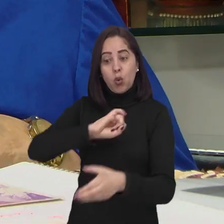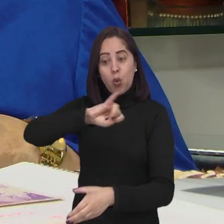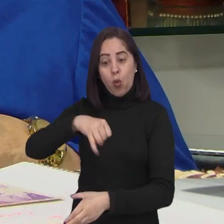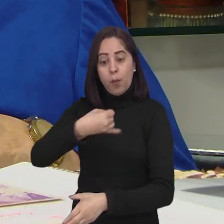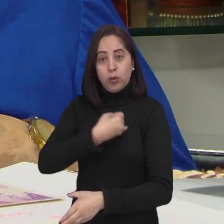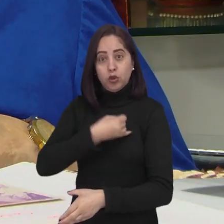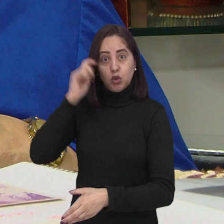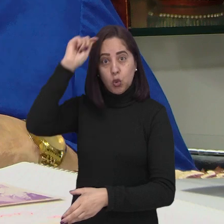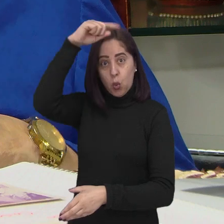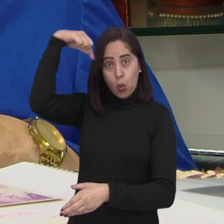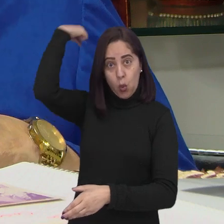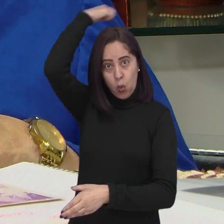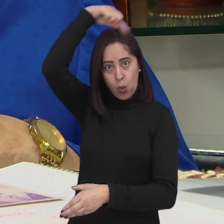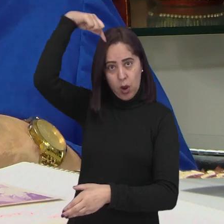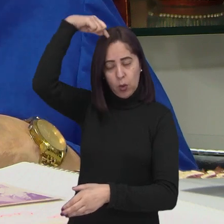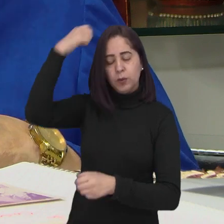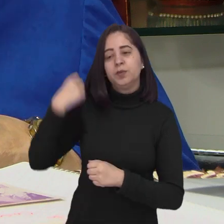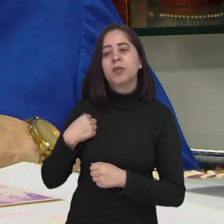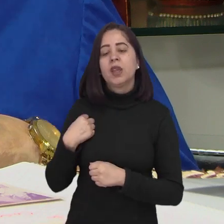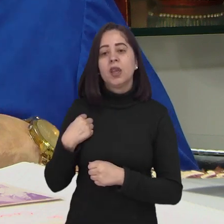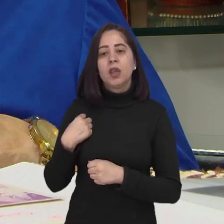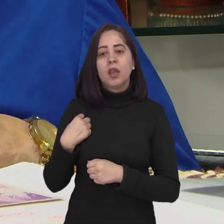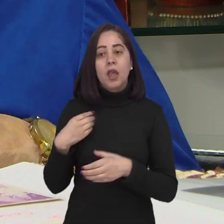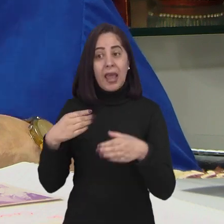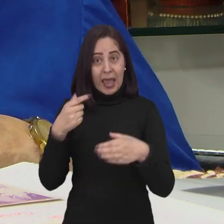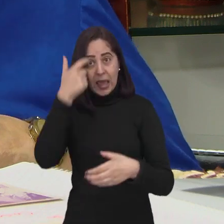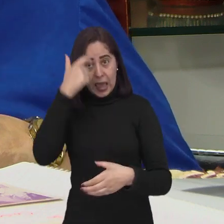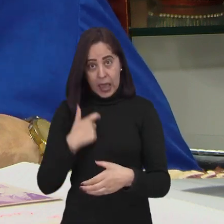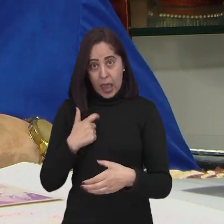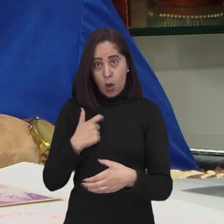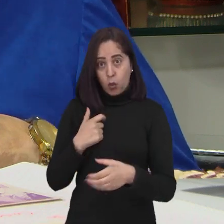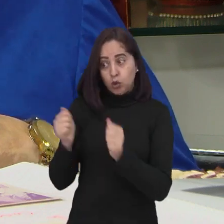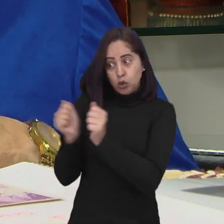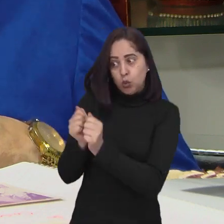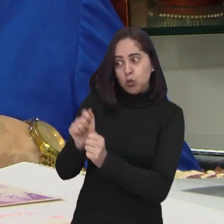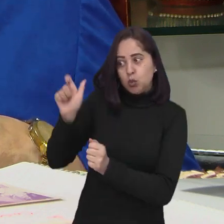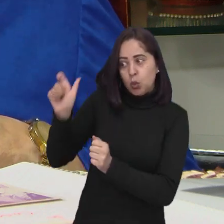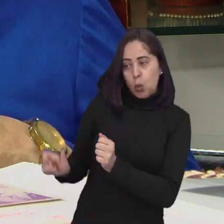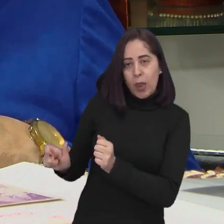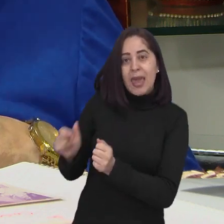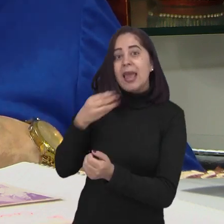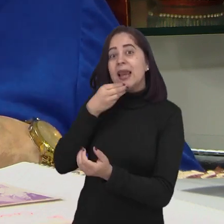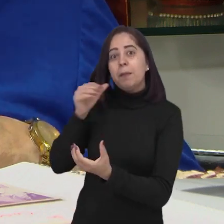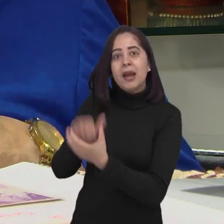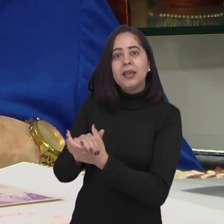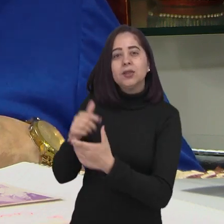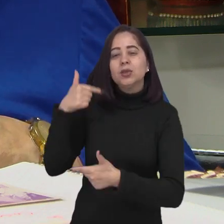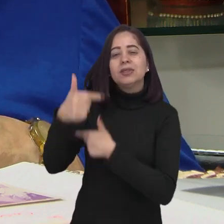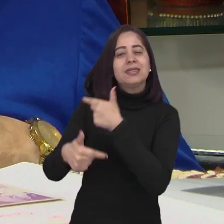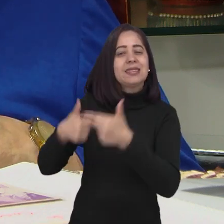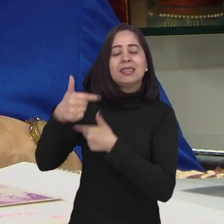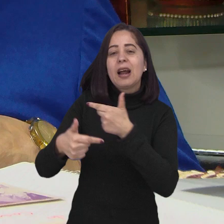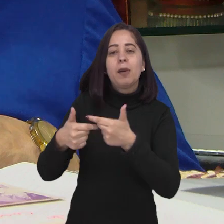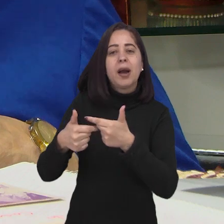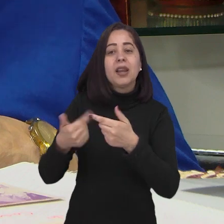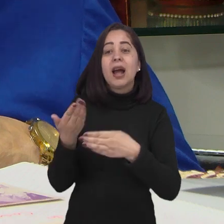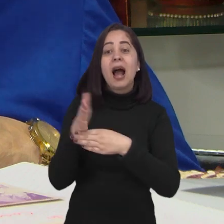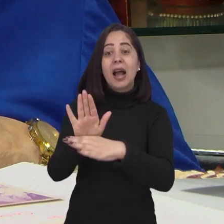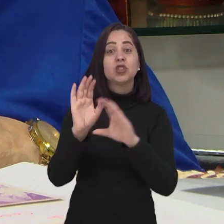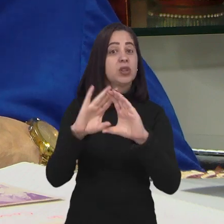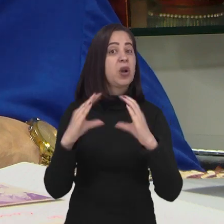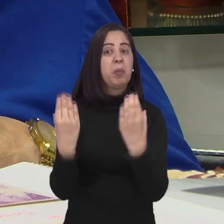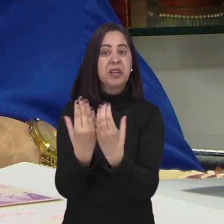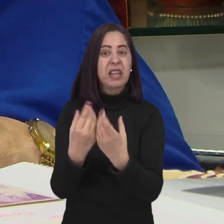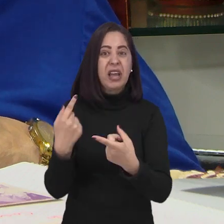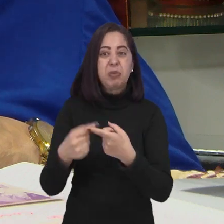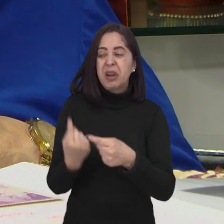no Núcleo São João que eu aprendi, eu e o Wilson, aprendemos a trabalhar em comunidade. Porque até então